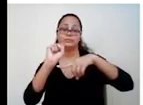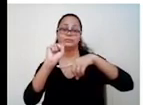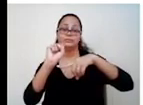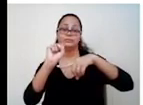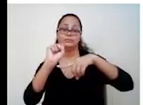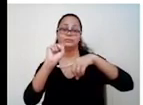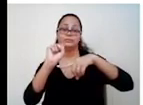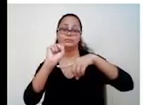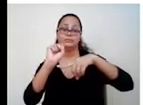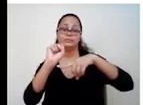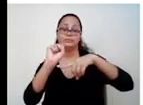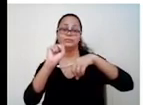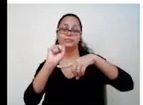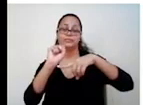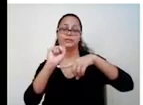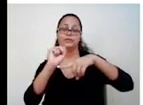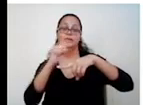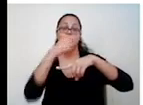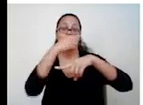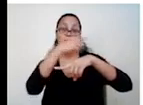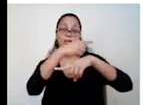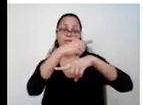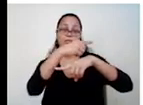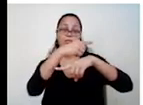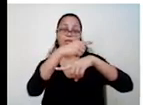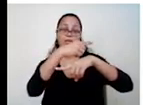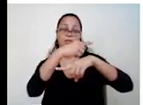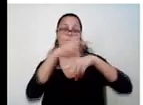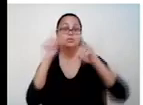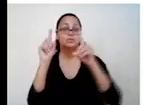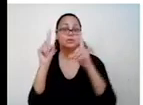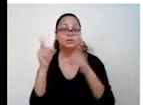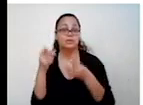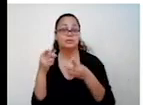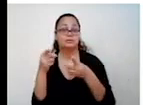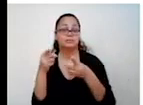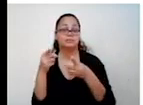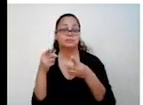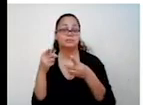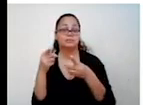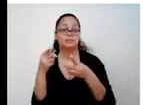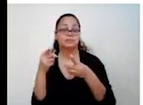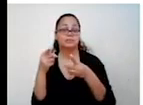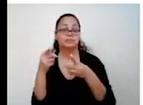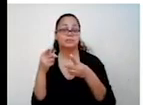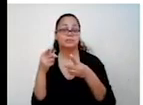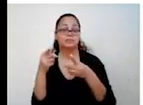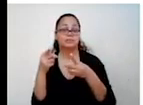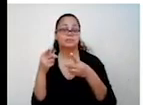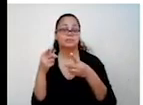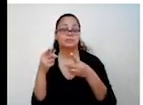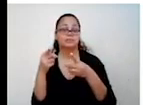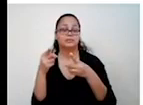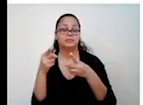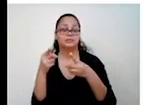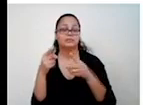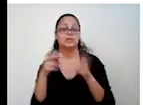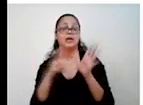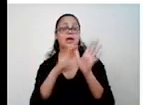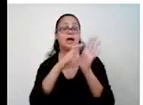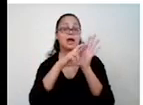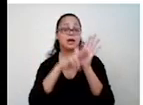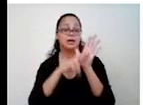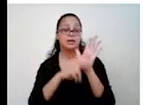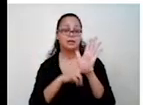E esse menos vem da fórmula. Sempre vai ter esse menos aqui. E eu abri parênteses porque o b é negativo. Aí faz a regra de sinal, ó. Na ponta de vezes e